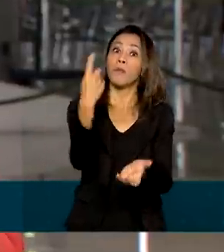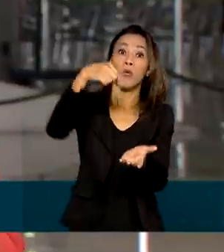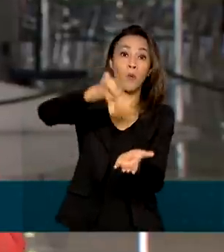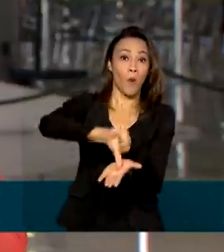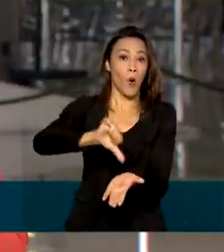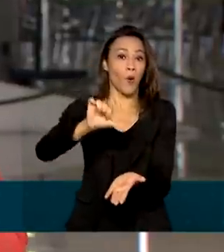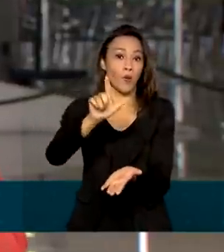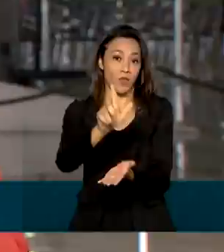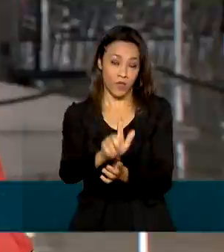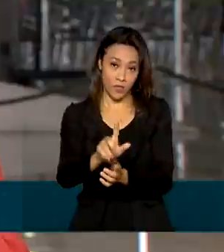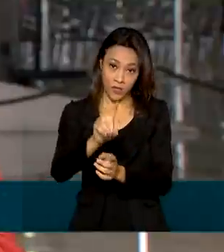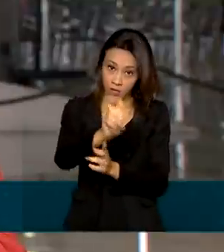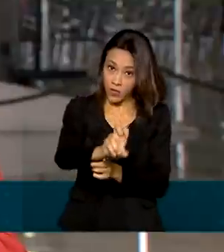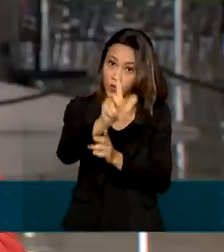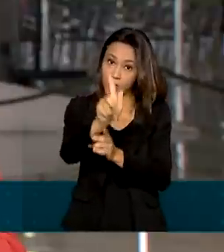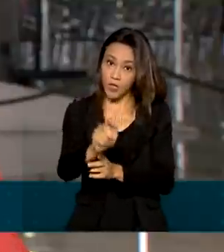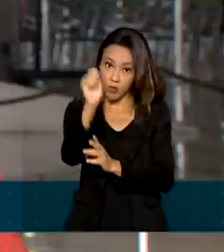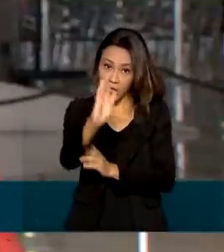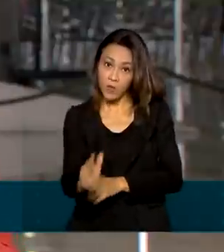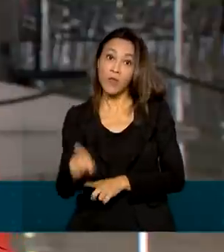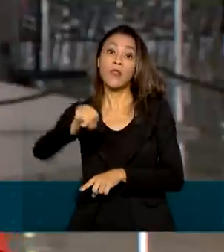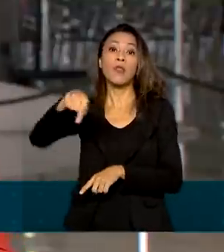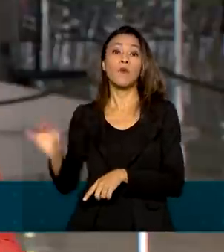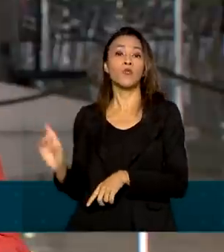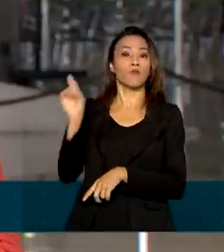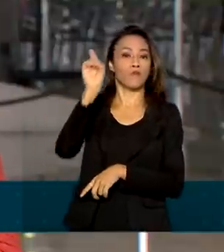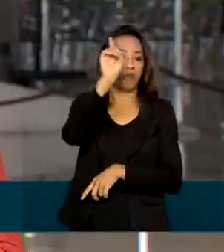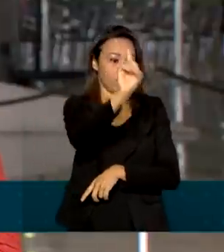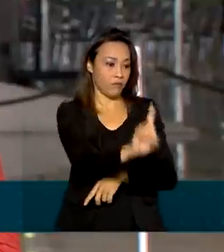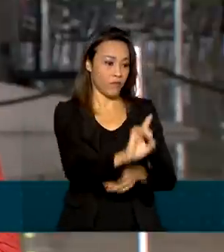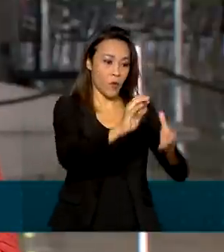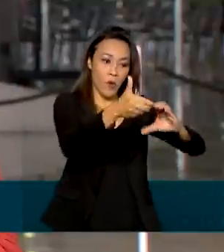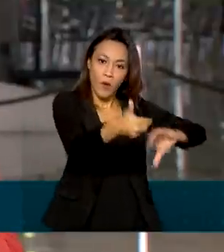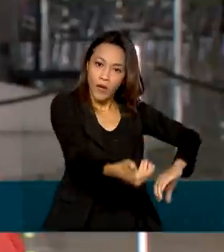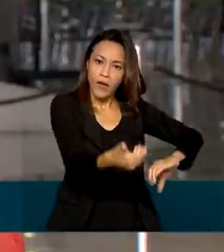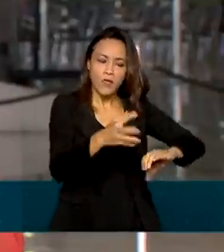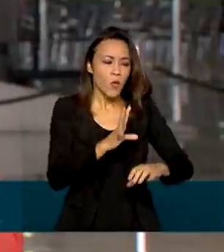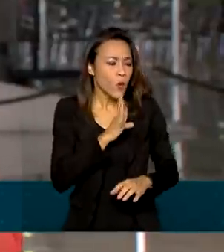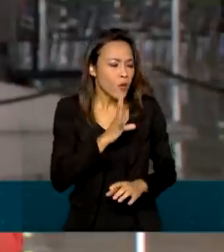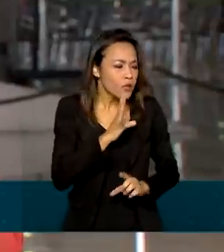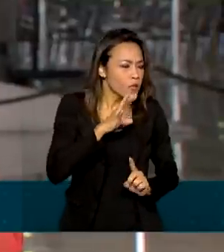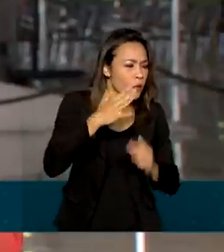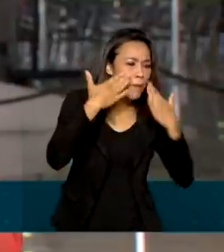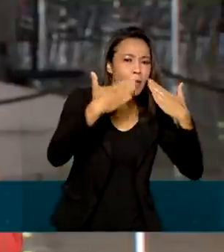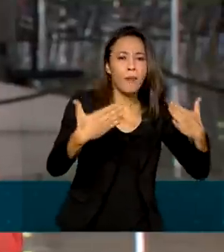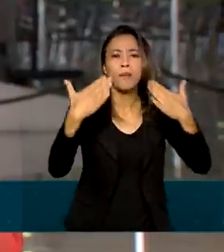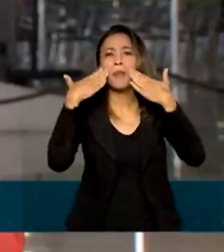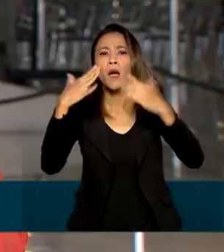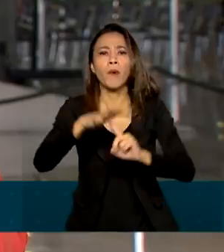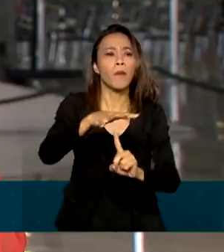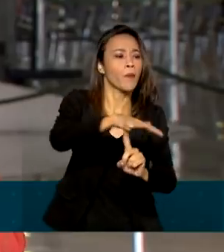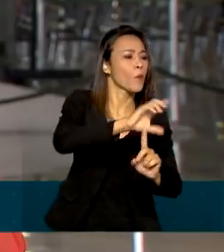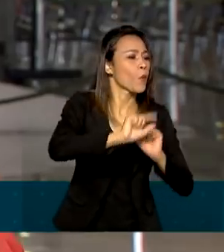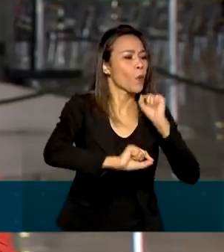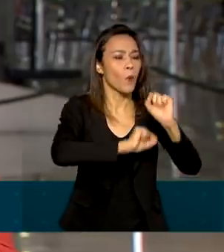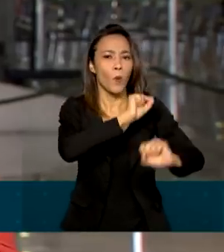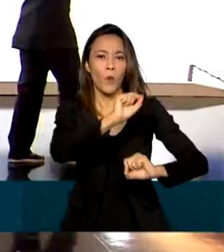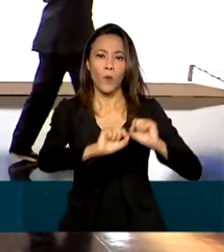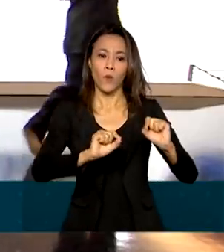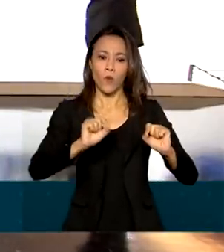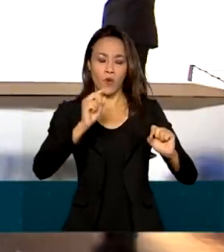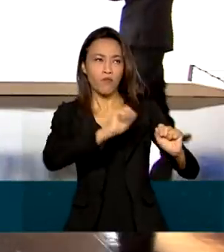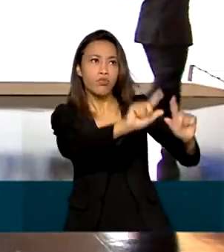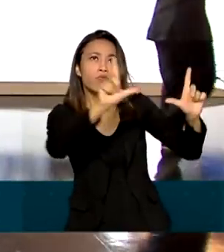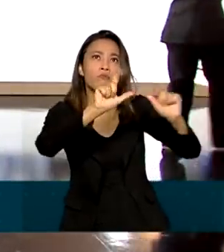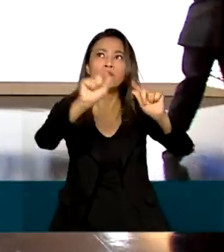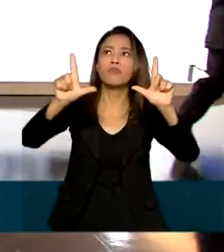do país. Depois, ele segue lá para o Congresso Nacional, onde vai conhecer uma exposição chamada Digital Day. Essa exposição, ela mostra